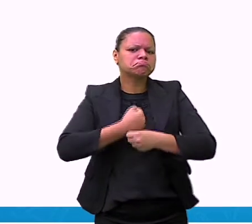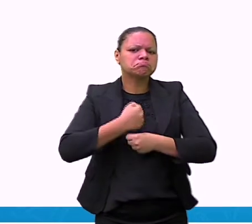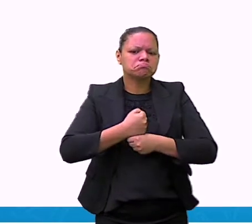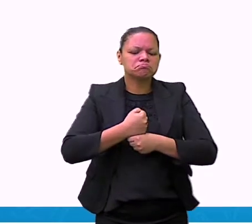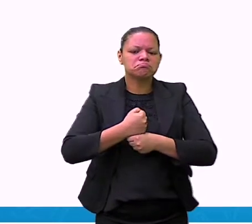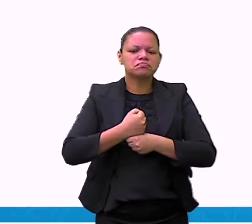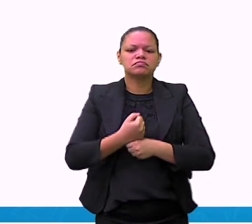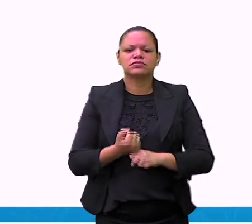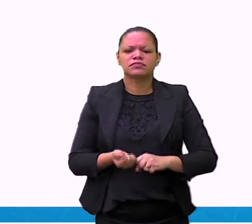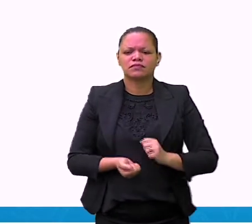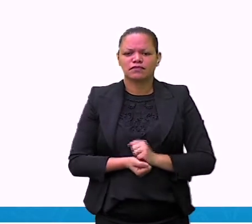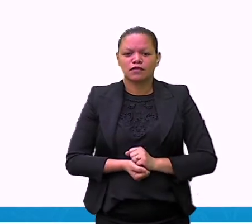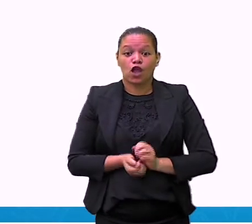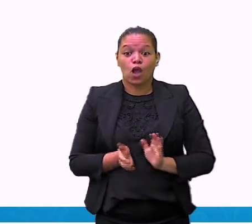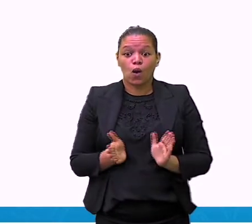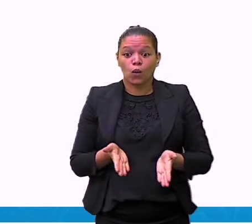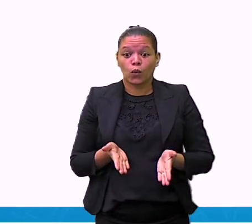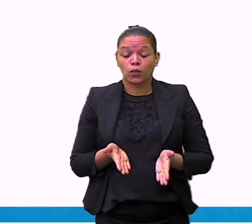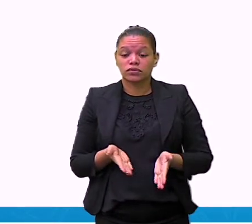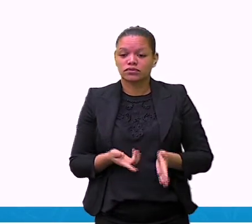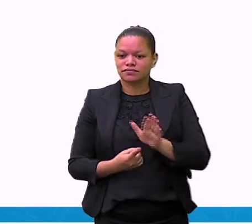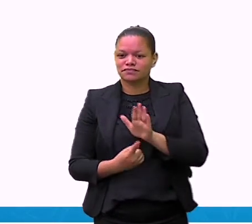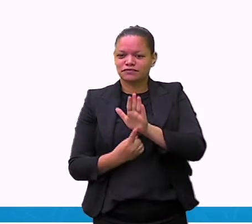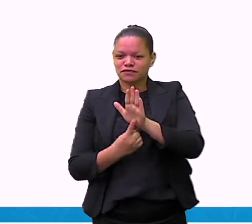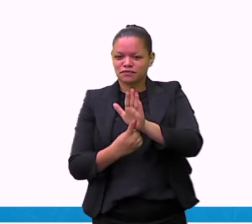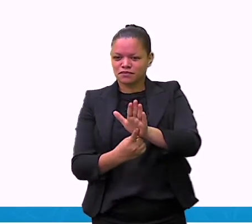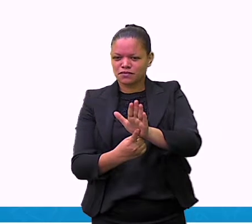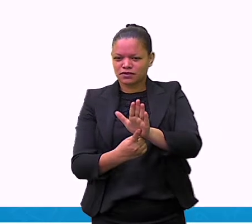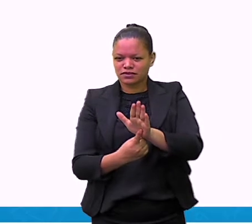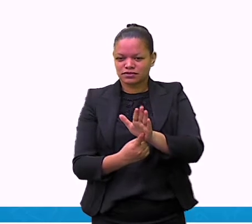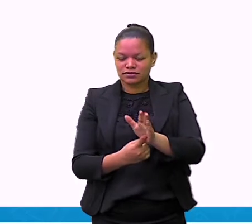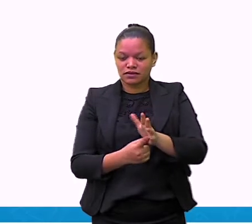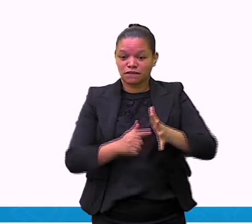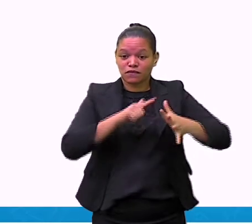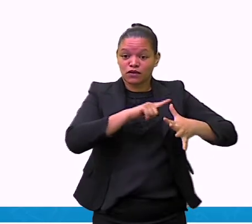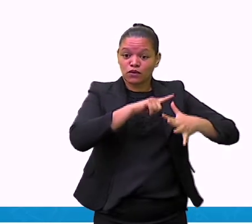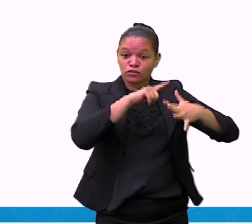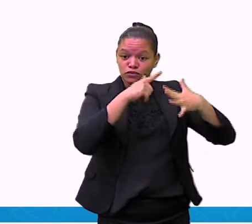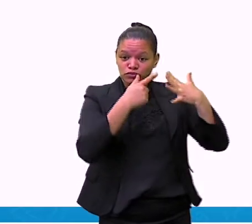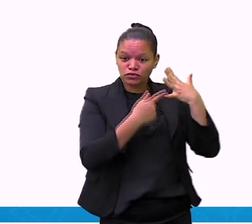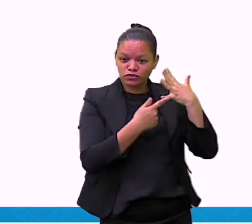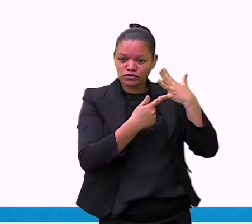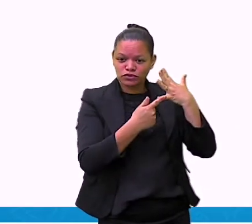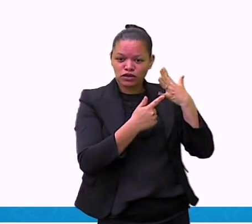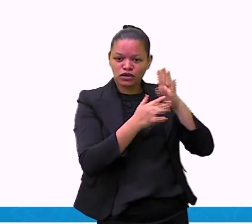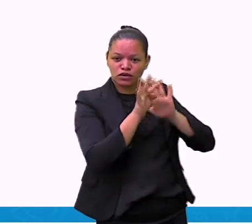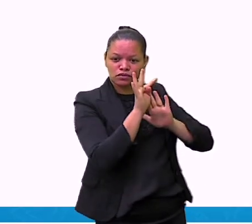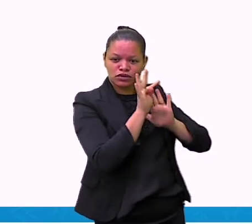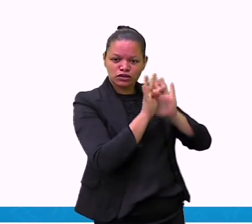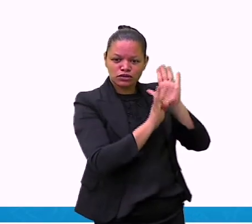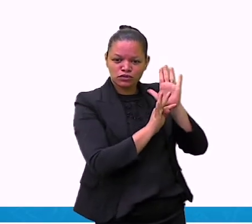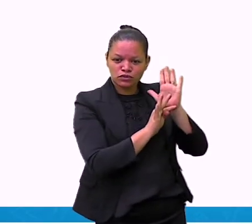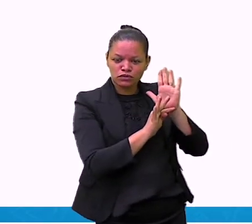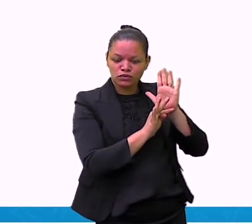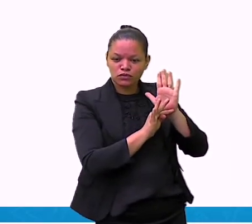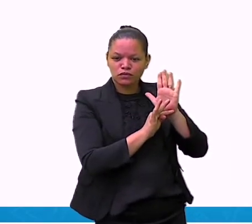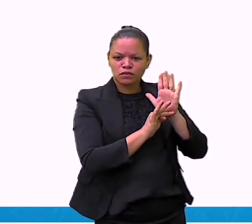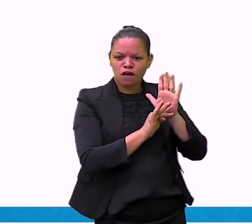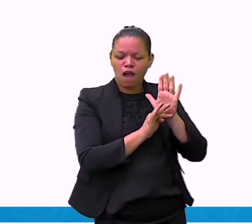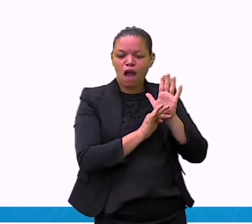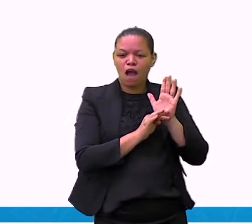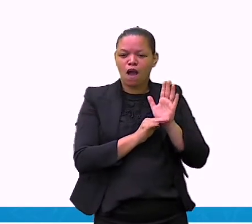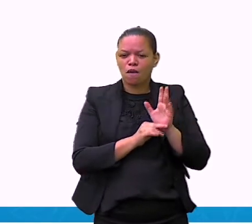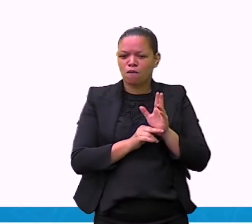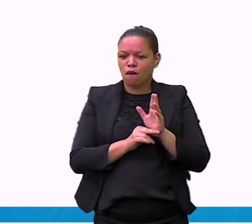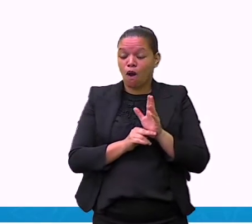Hoje nós vamos trabalhar com um gênero textual chamado de fotolegenda. Observe